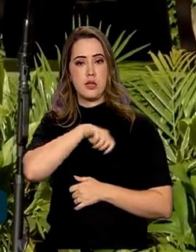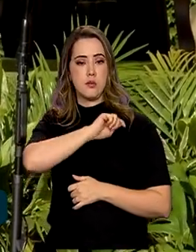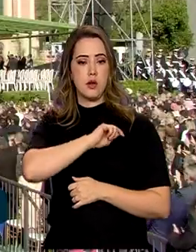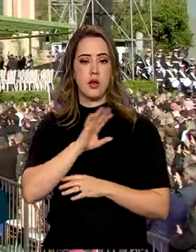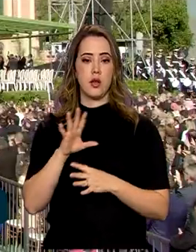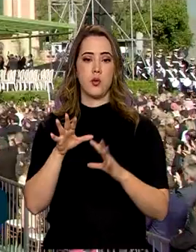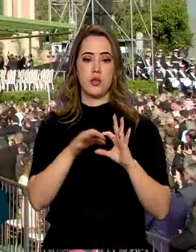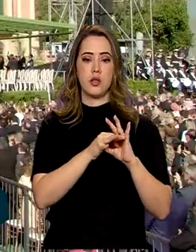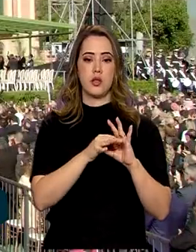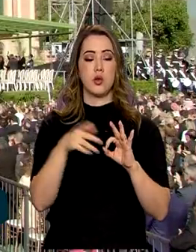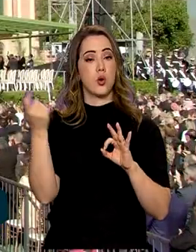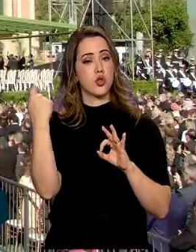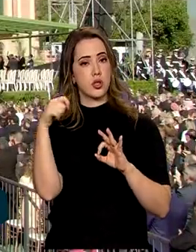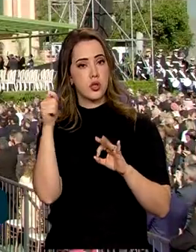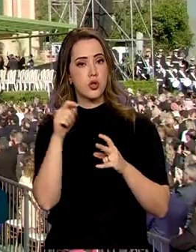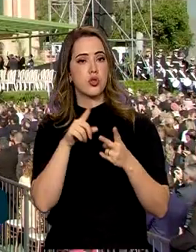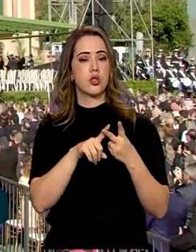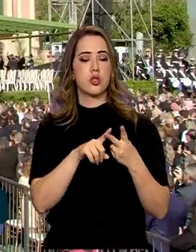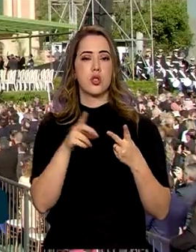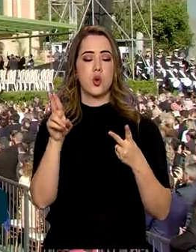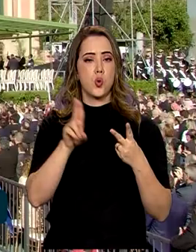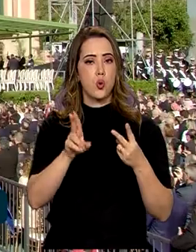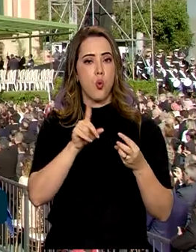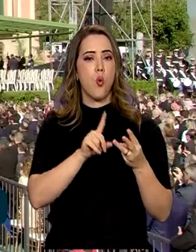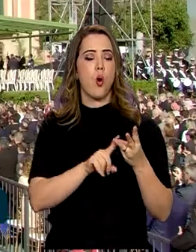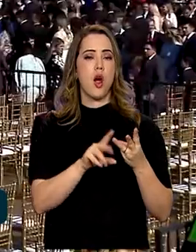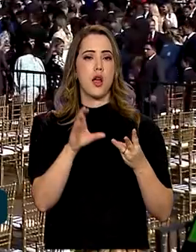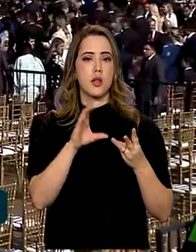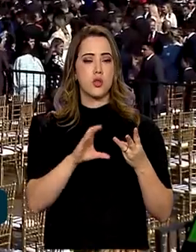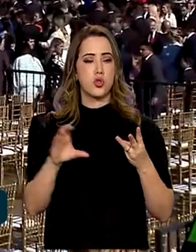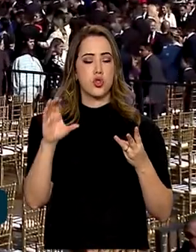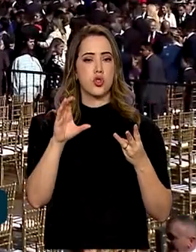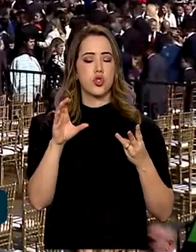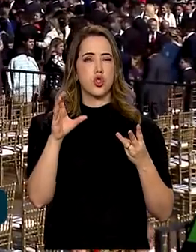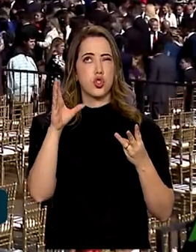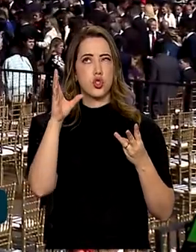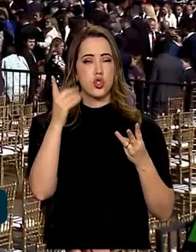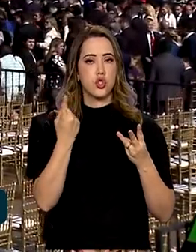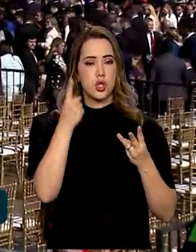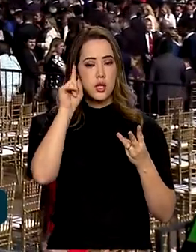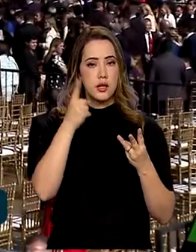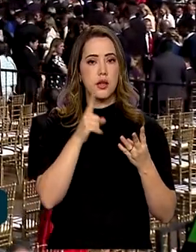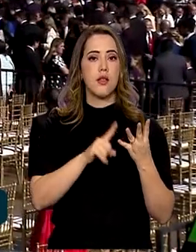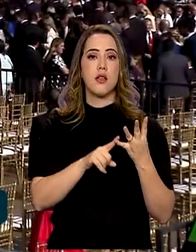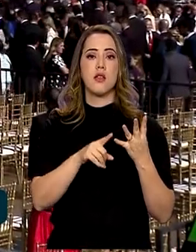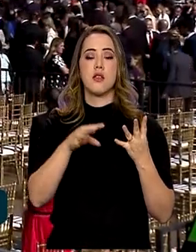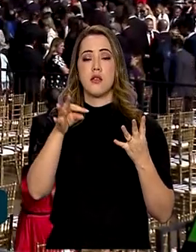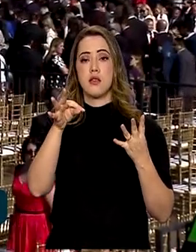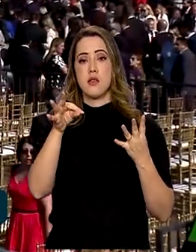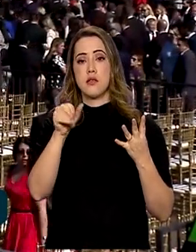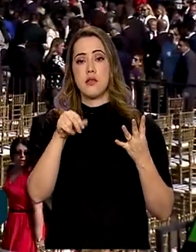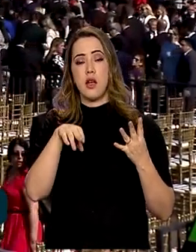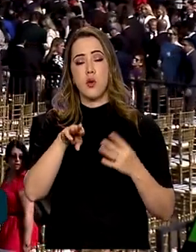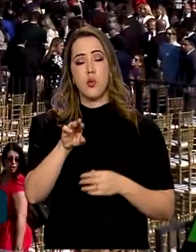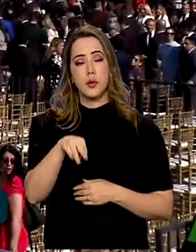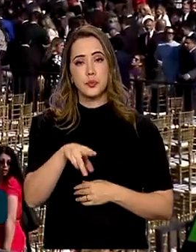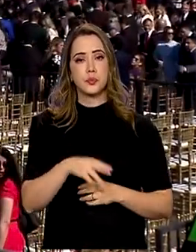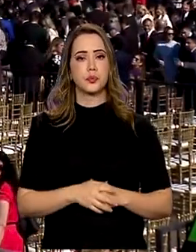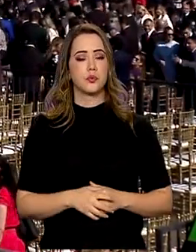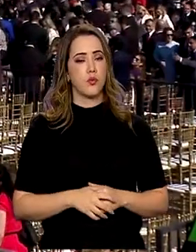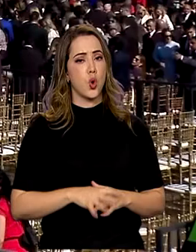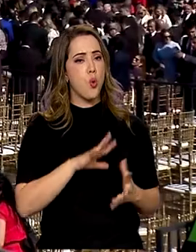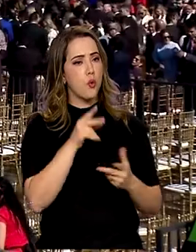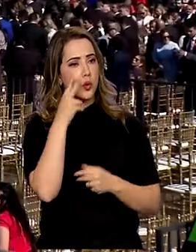da Argentina, Uruguai, Chile, Bolívia e Taiwan. Aos olhos do mundo, a cerimônia de posse de Santiago Penha mostra que